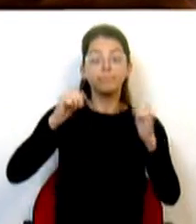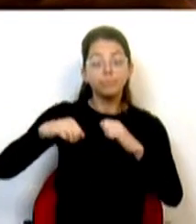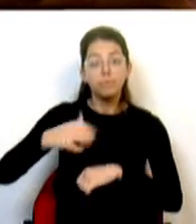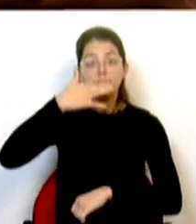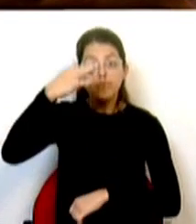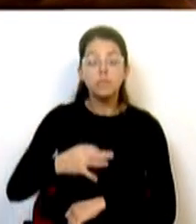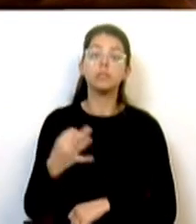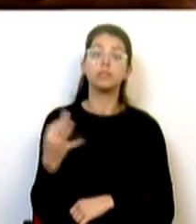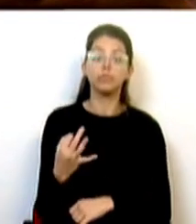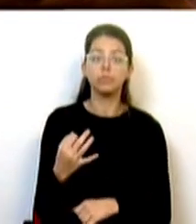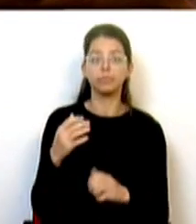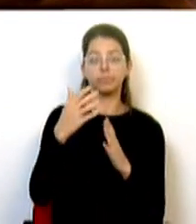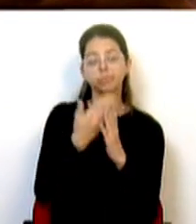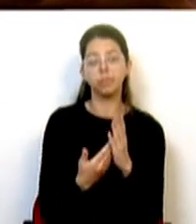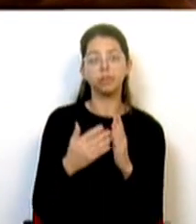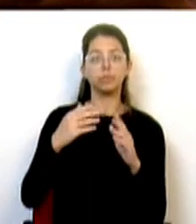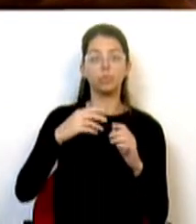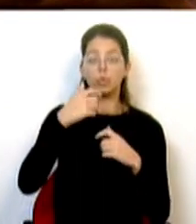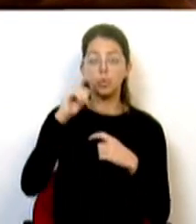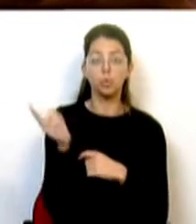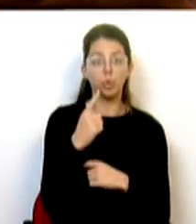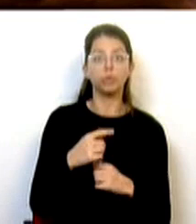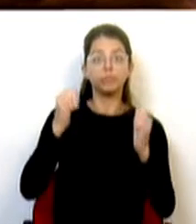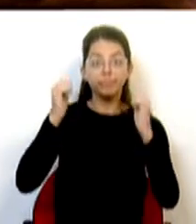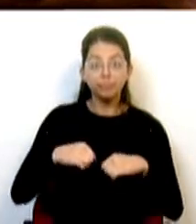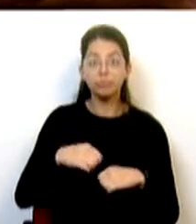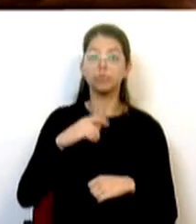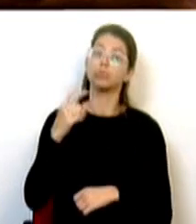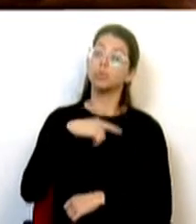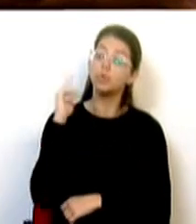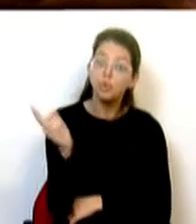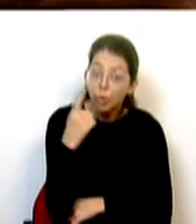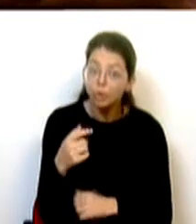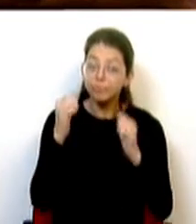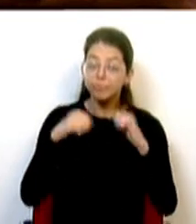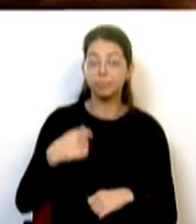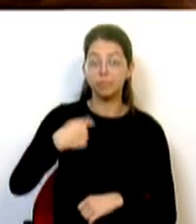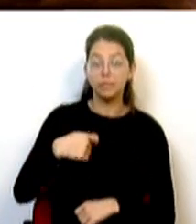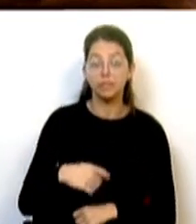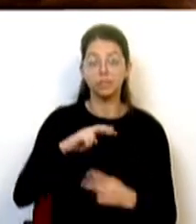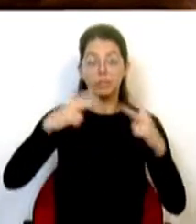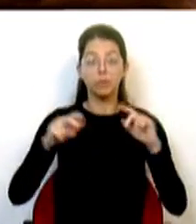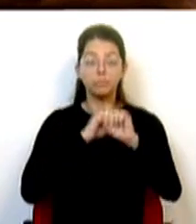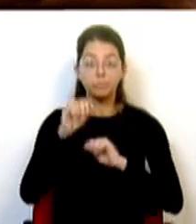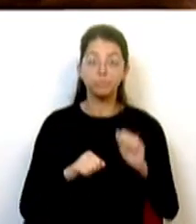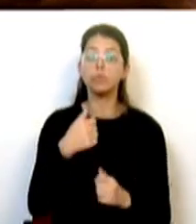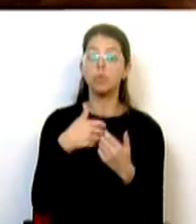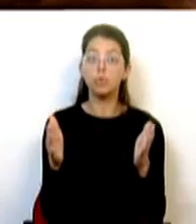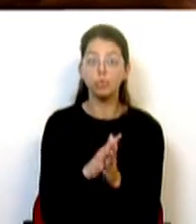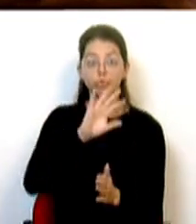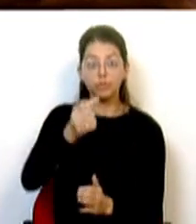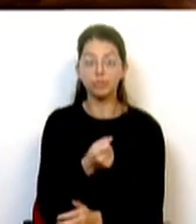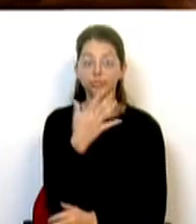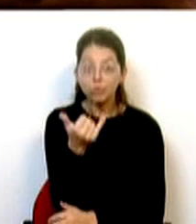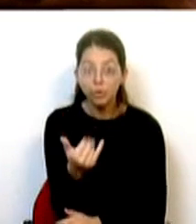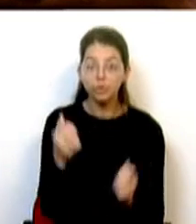acordo com o caderno de encargos na altura aprovado por todos, volto a repetir, todos, os presidentes de Câmara que integram os 12 Conselhos